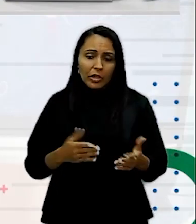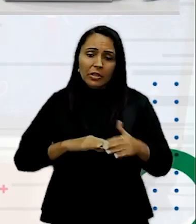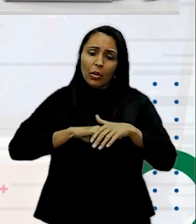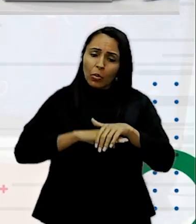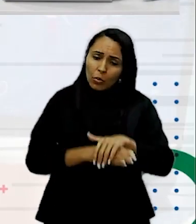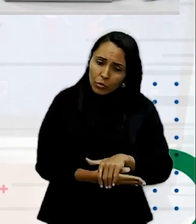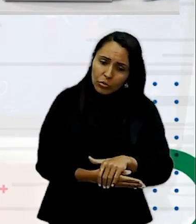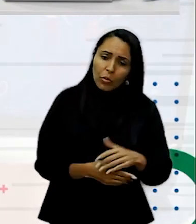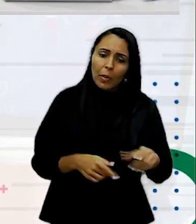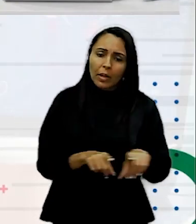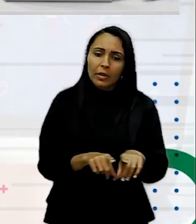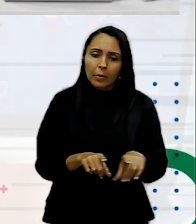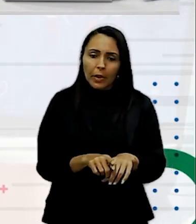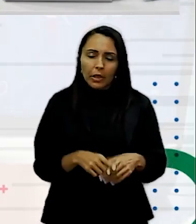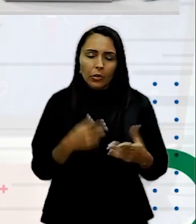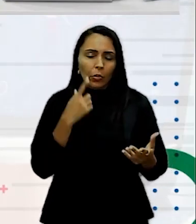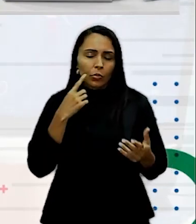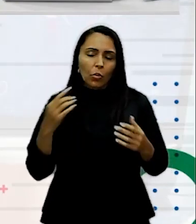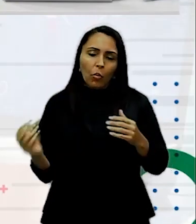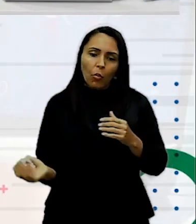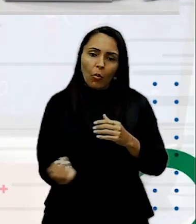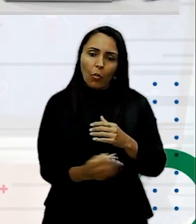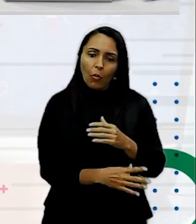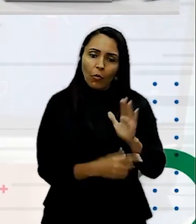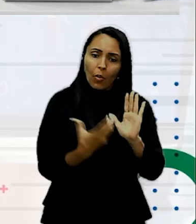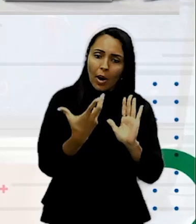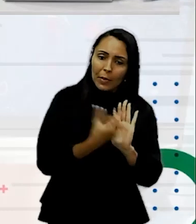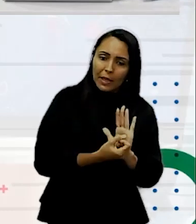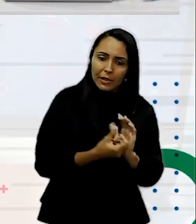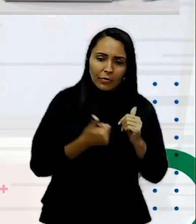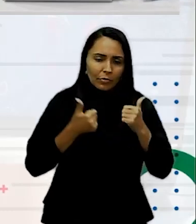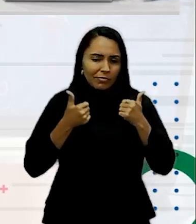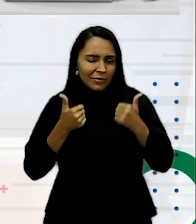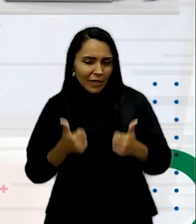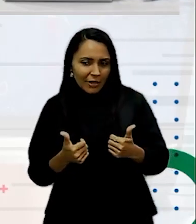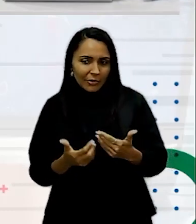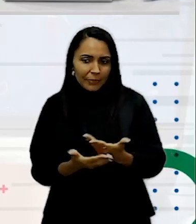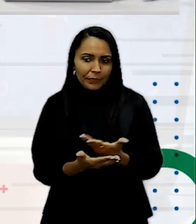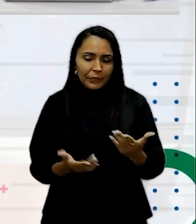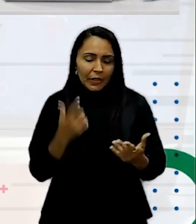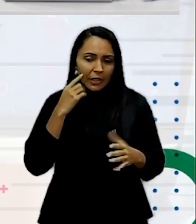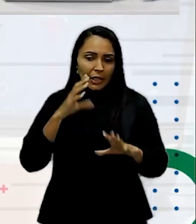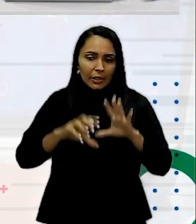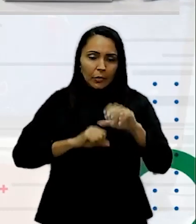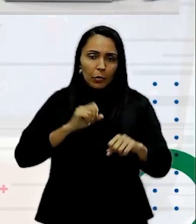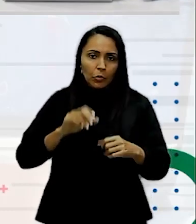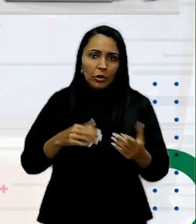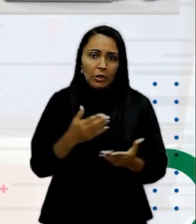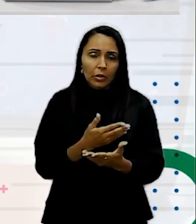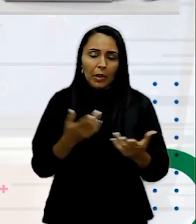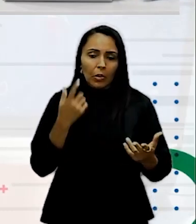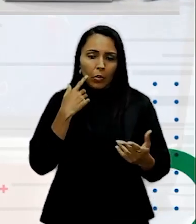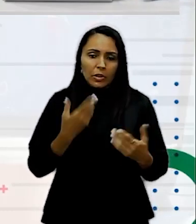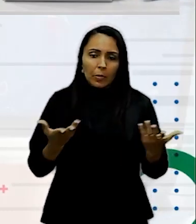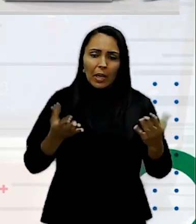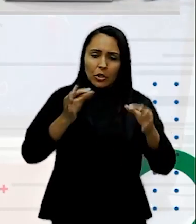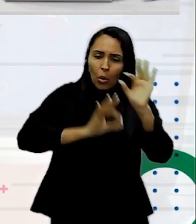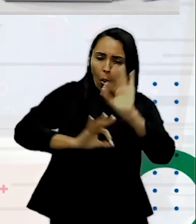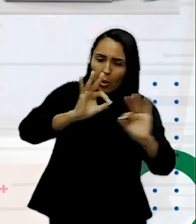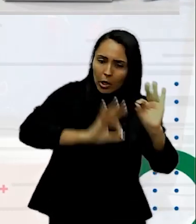Com aquele novo Aplicativo Certo? Então aqui a gente busca Tornar uma coisa Mais padronizada